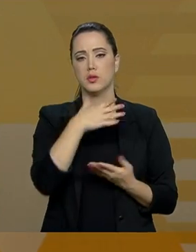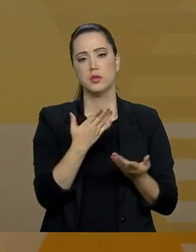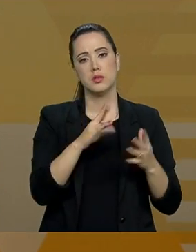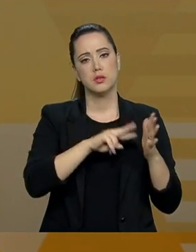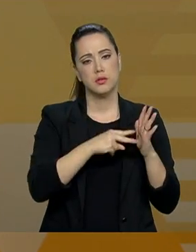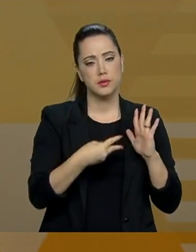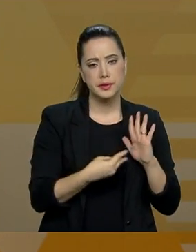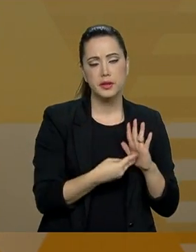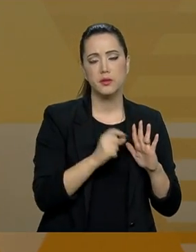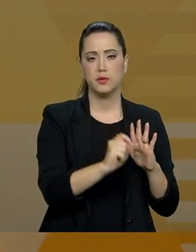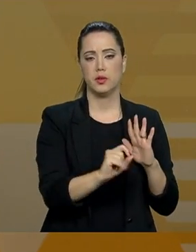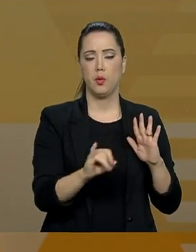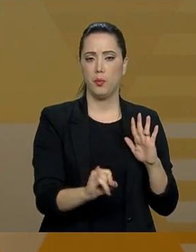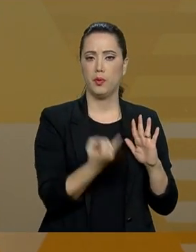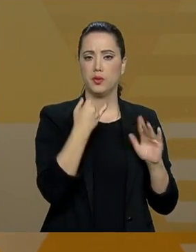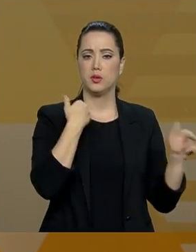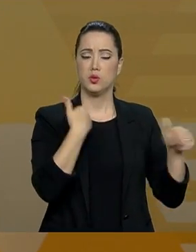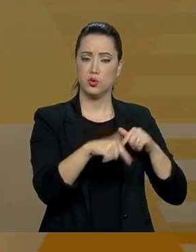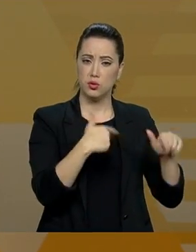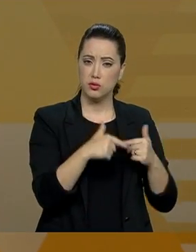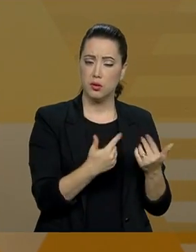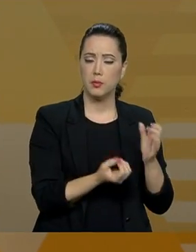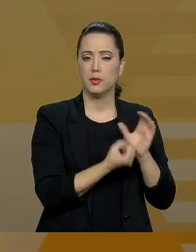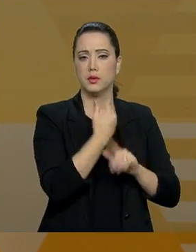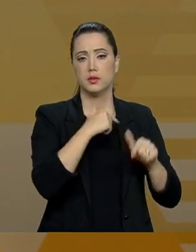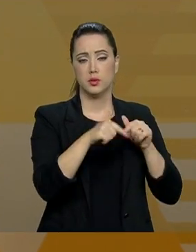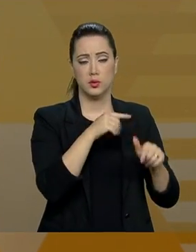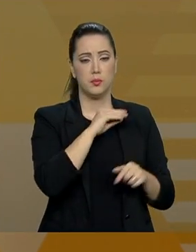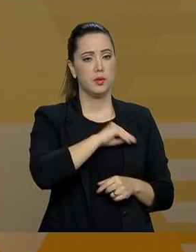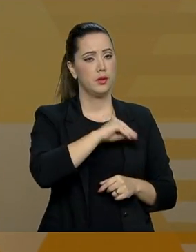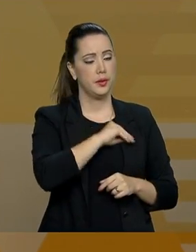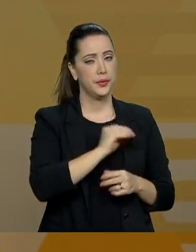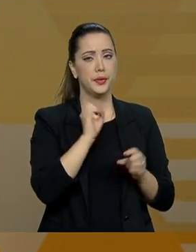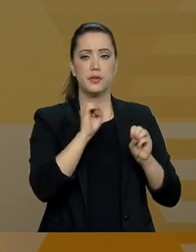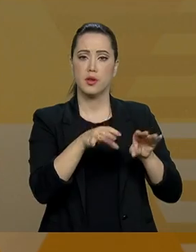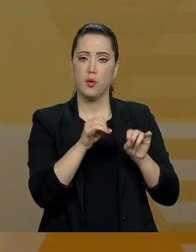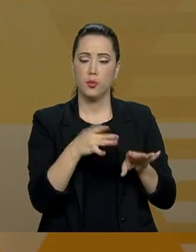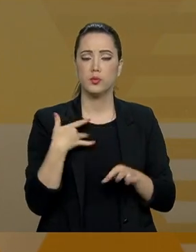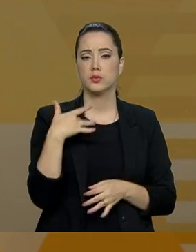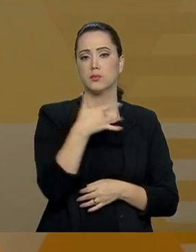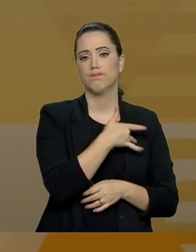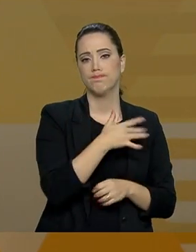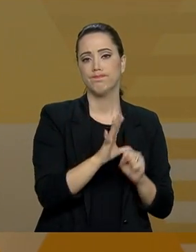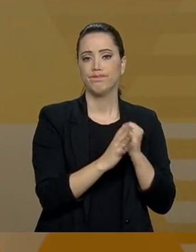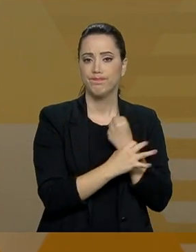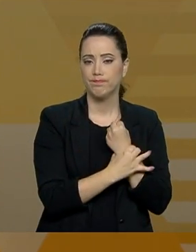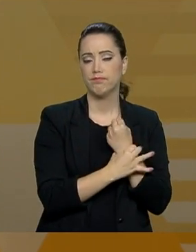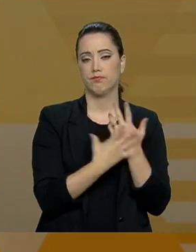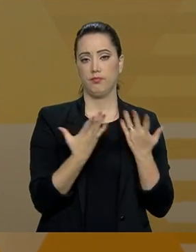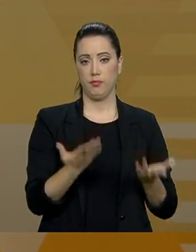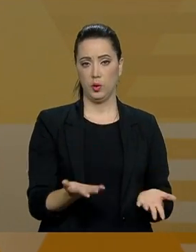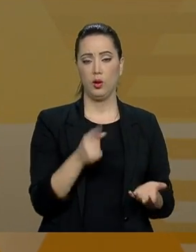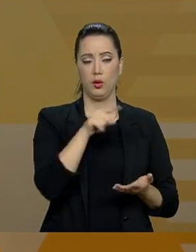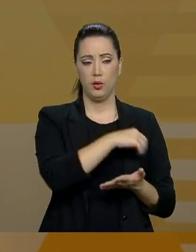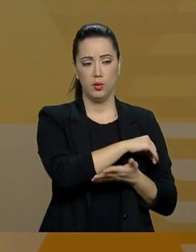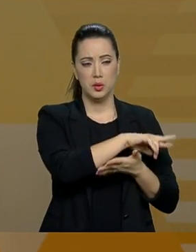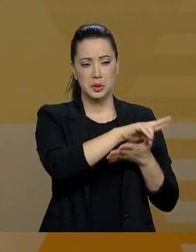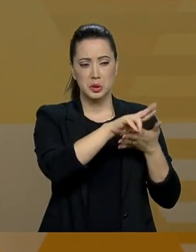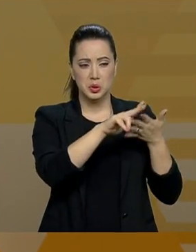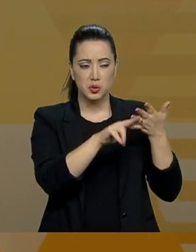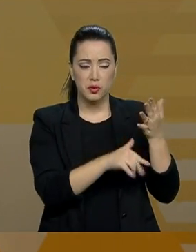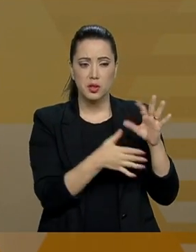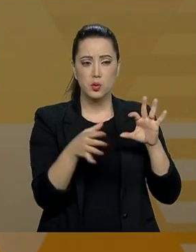oportunidade de trabalho, emprego e renda, educação, saúde, segurança pública. Então, é esse círculo